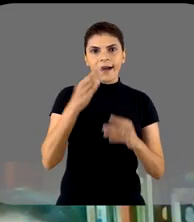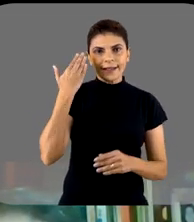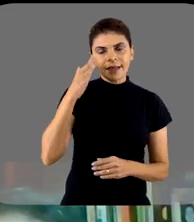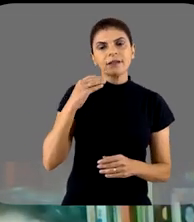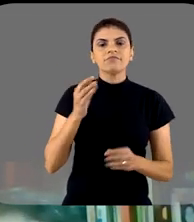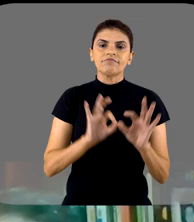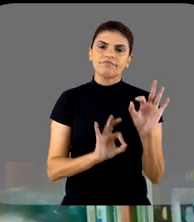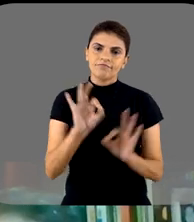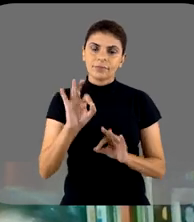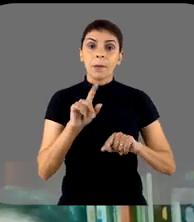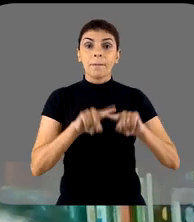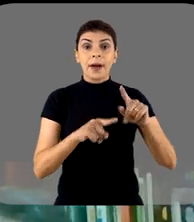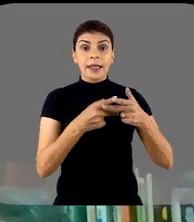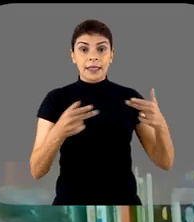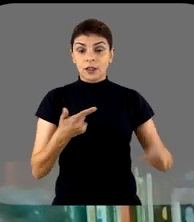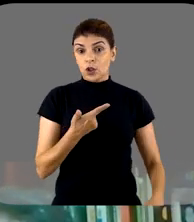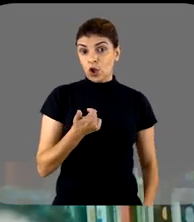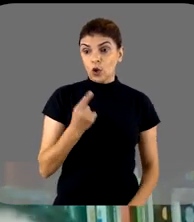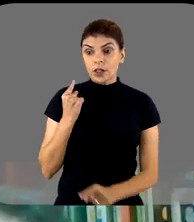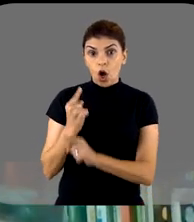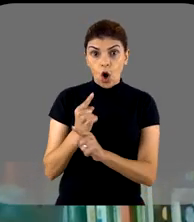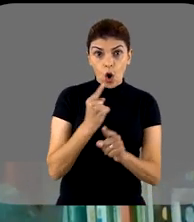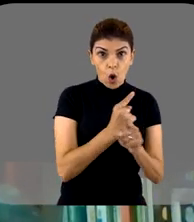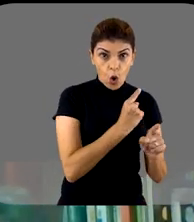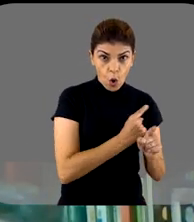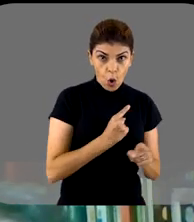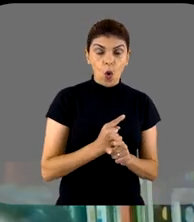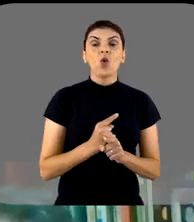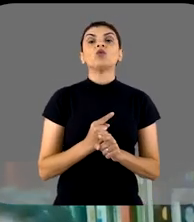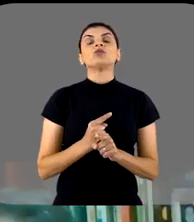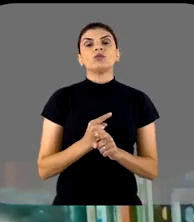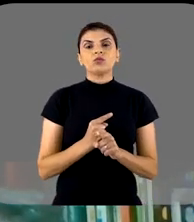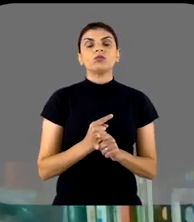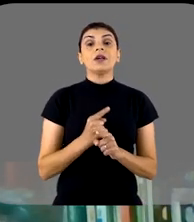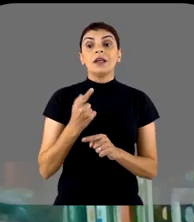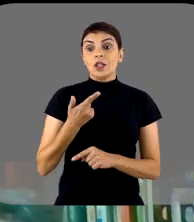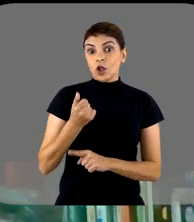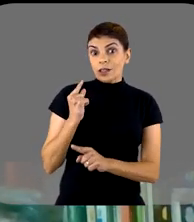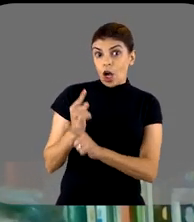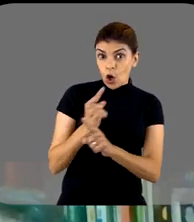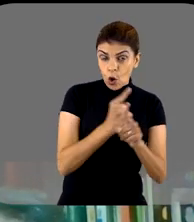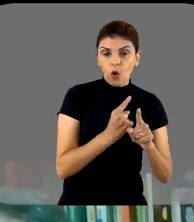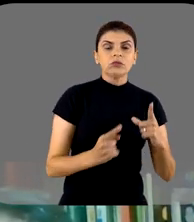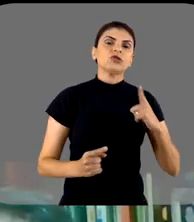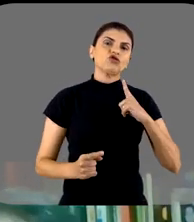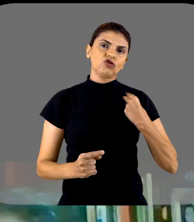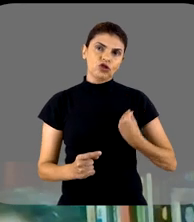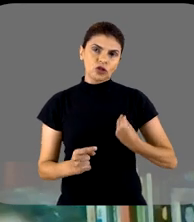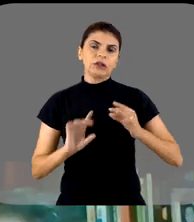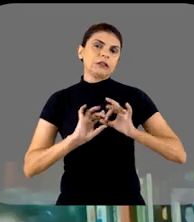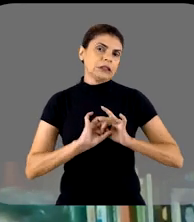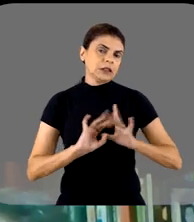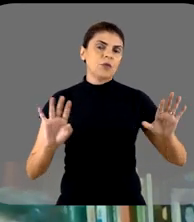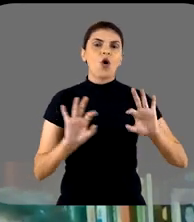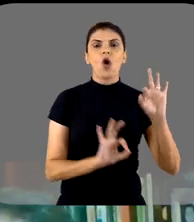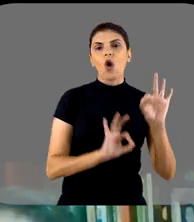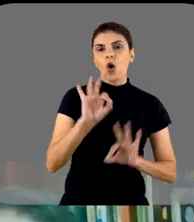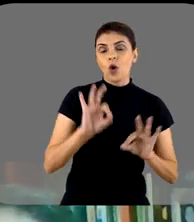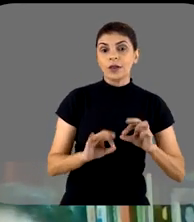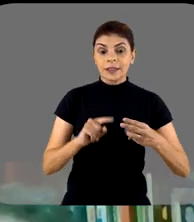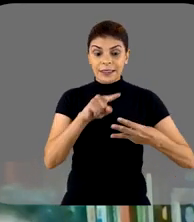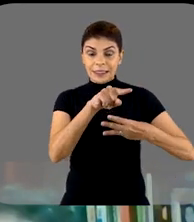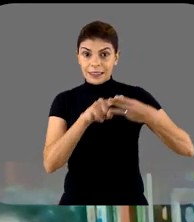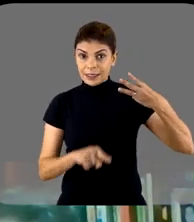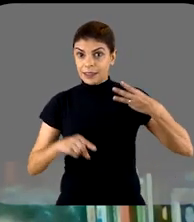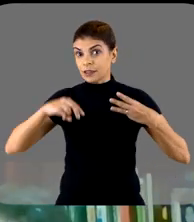a gente organizou esse material em 12 aulas, em 12 encontros, vamos chamar assim, e esses encontros estão, por sua vez, organizados